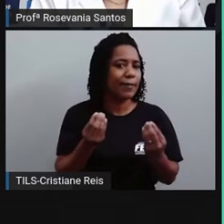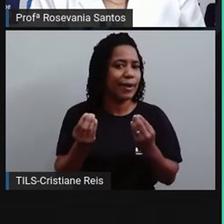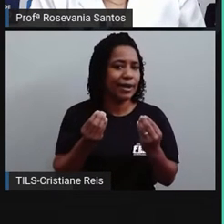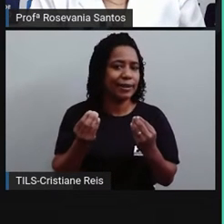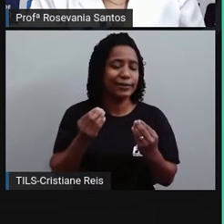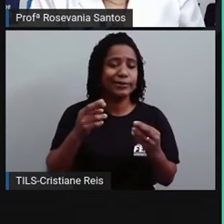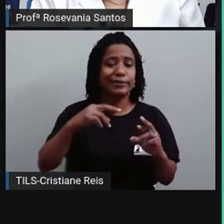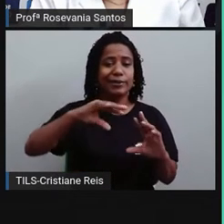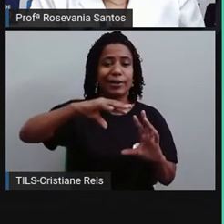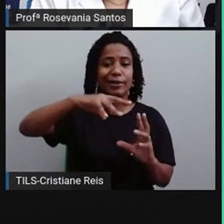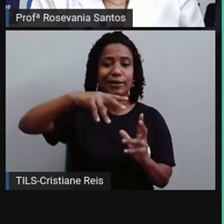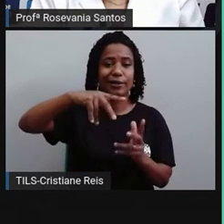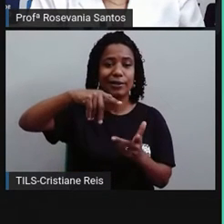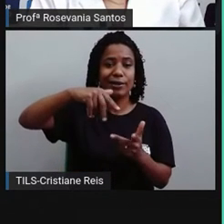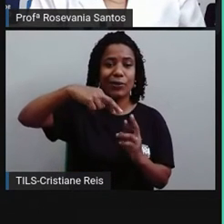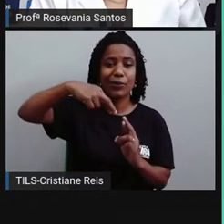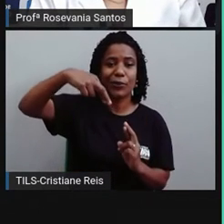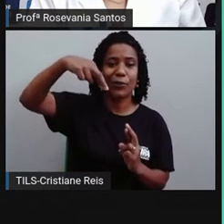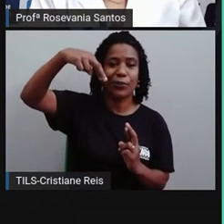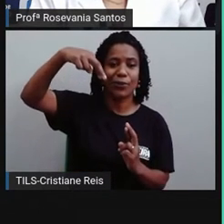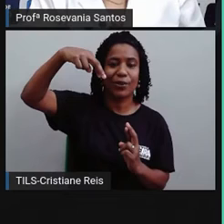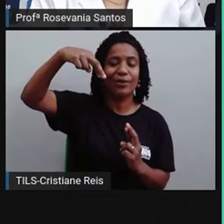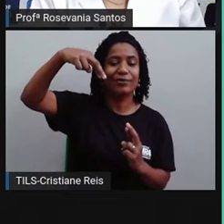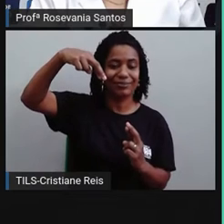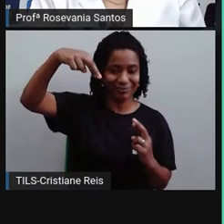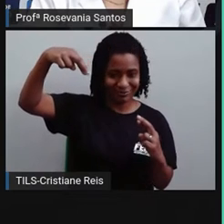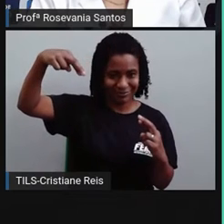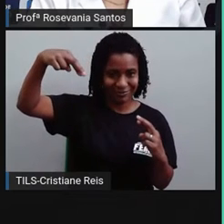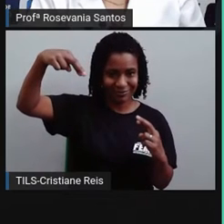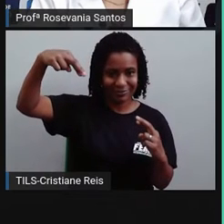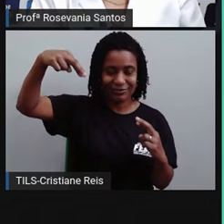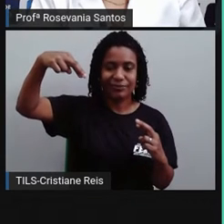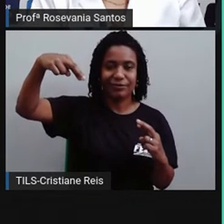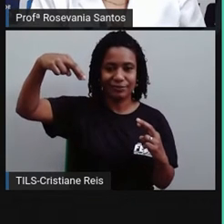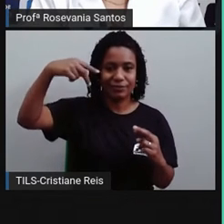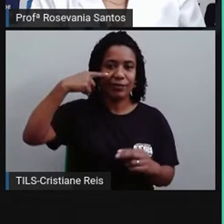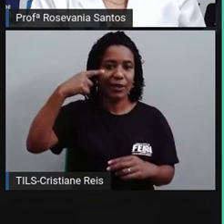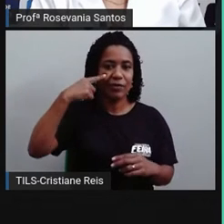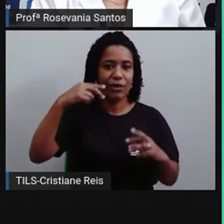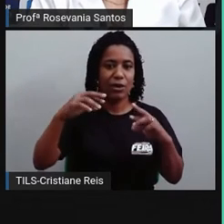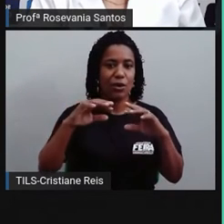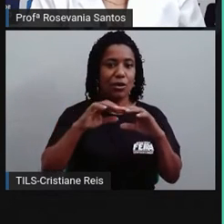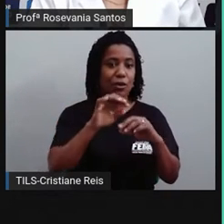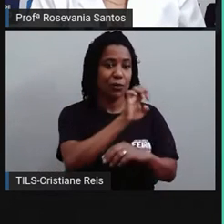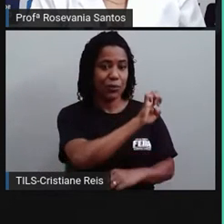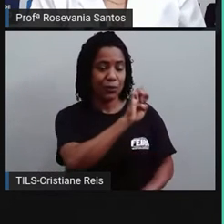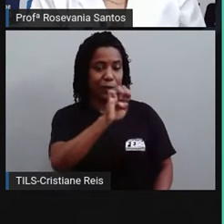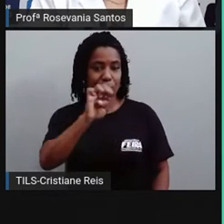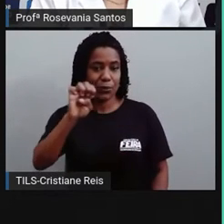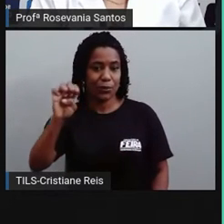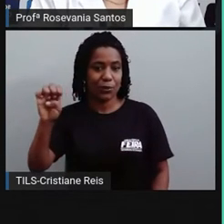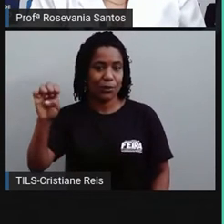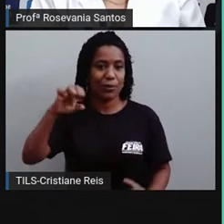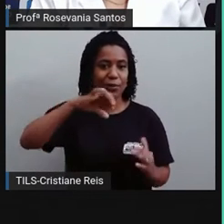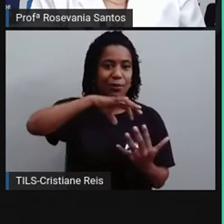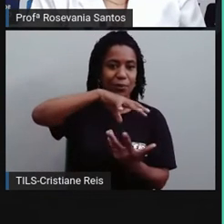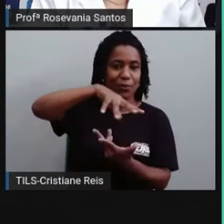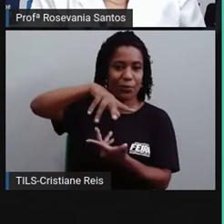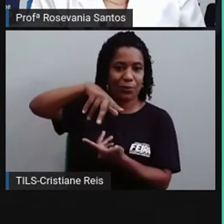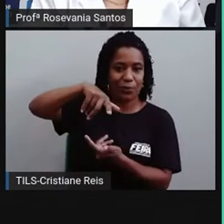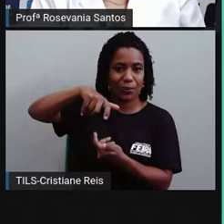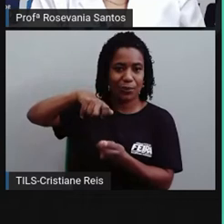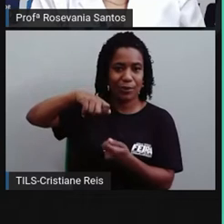Mas o eixo é um pouquinho inclinado. E essa, o centro do planeta, também tem essa